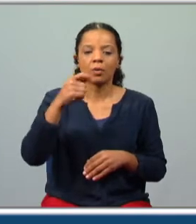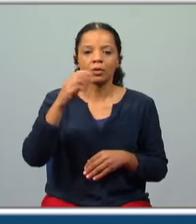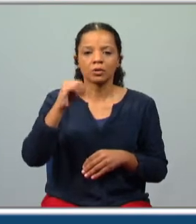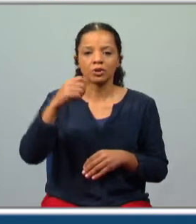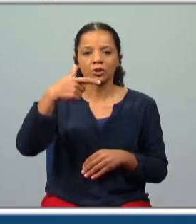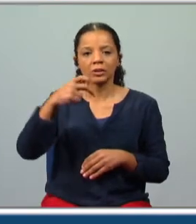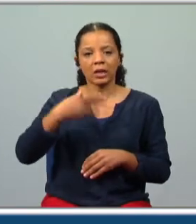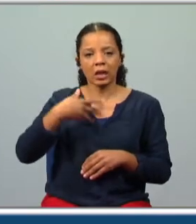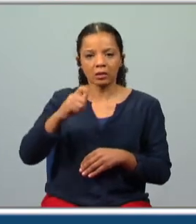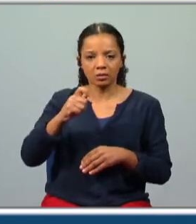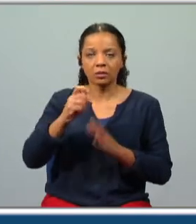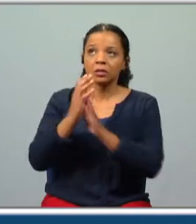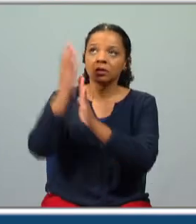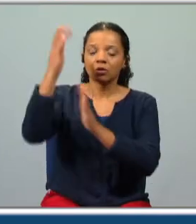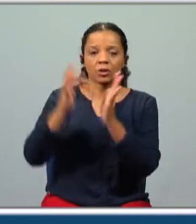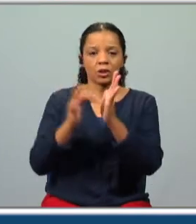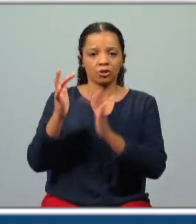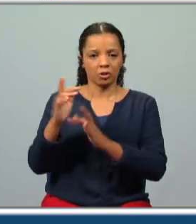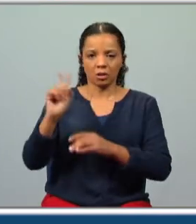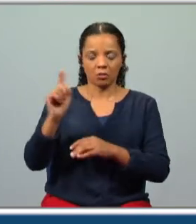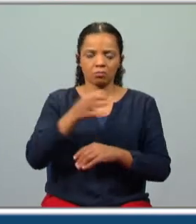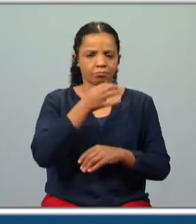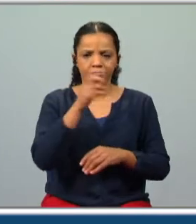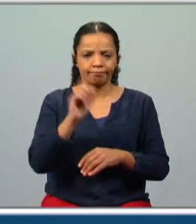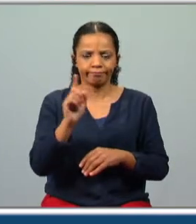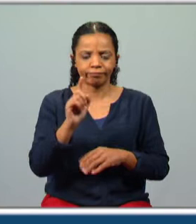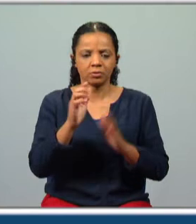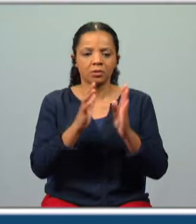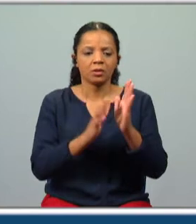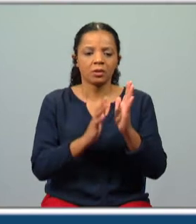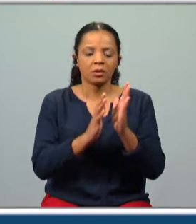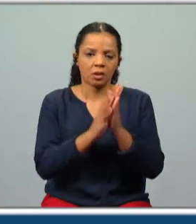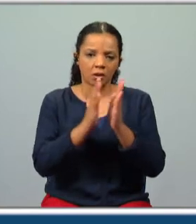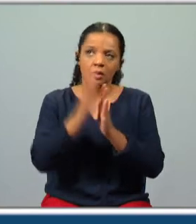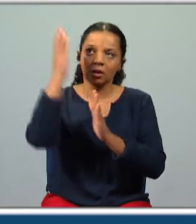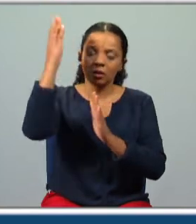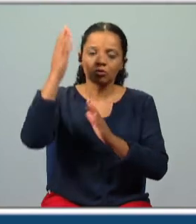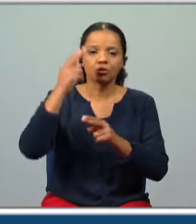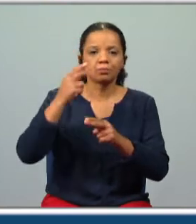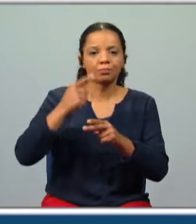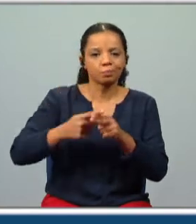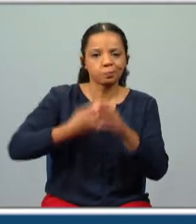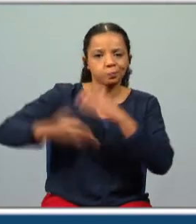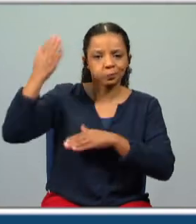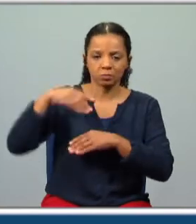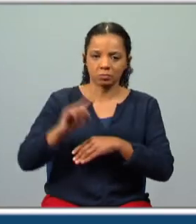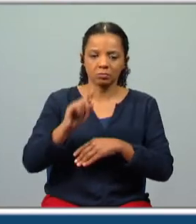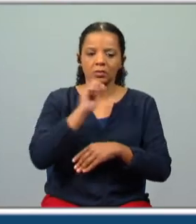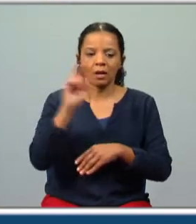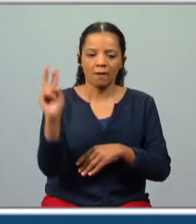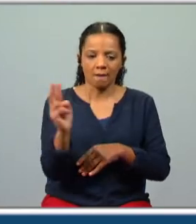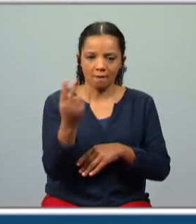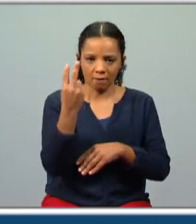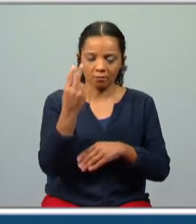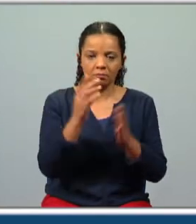cristão, não se dirige aos deuses da mitologia clássica, que não haja dúvidas aqui. Como sempre, há a coexistência dos dois, do